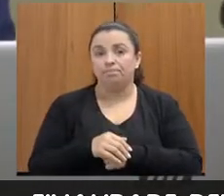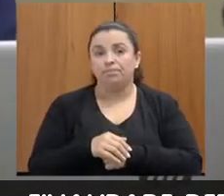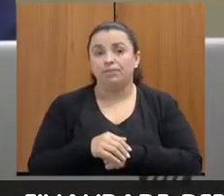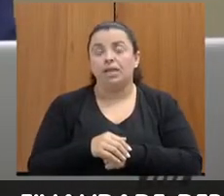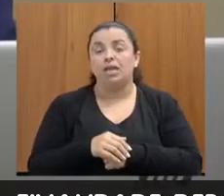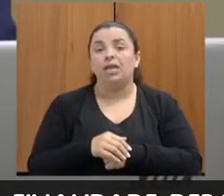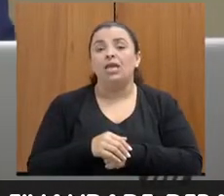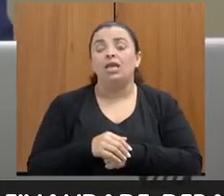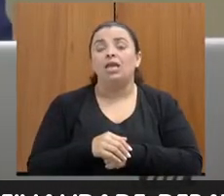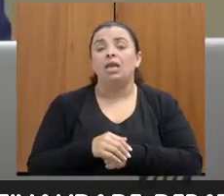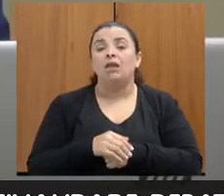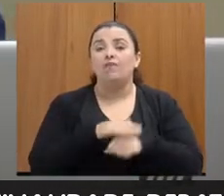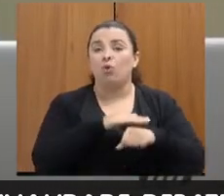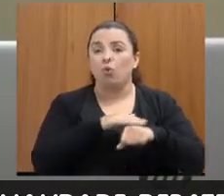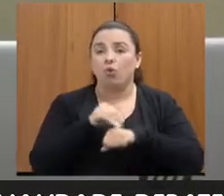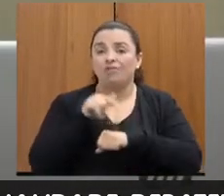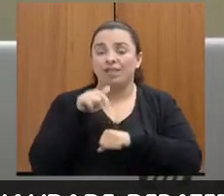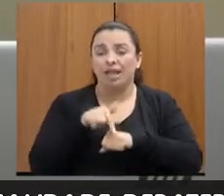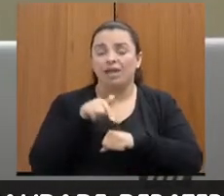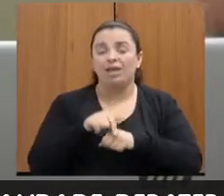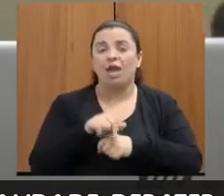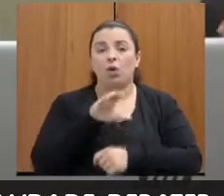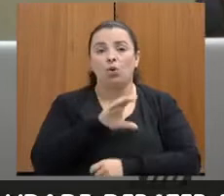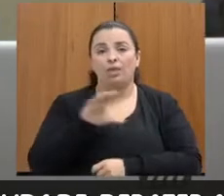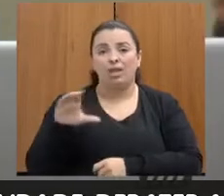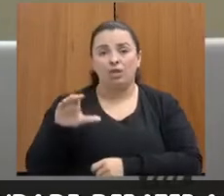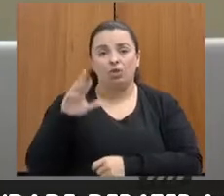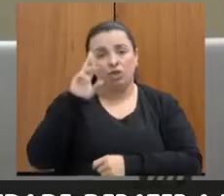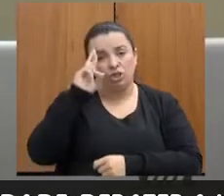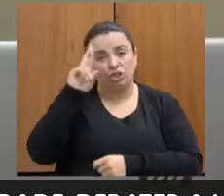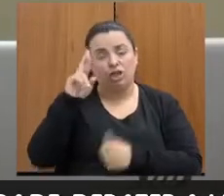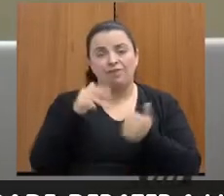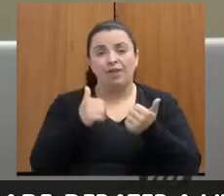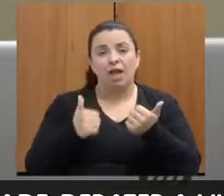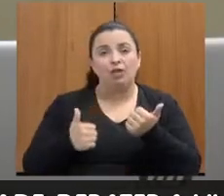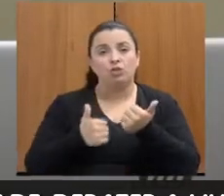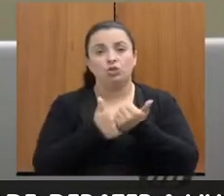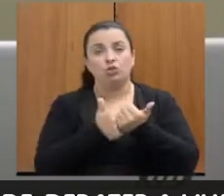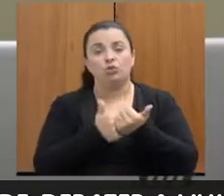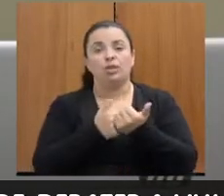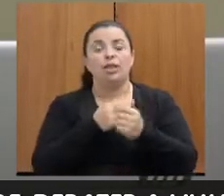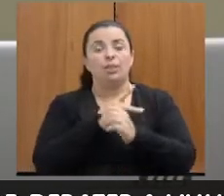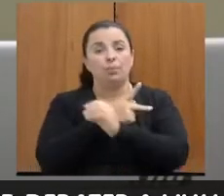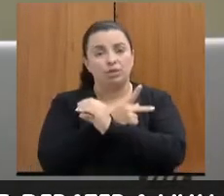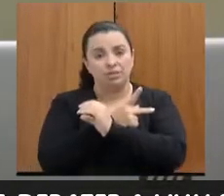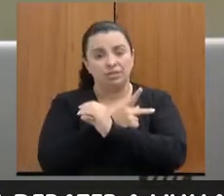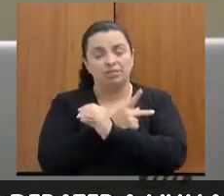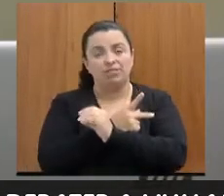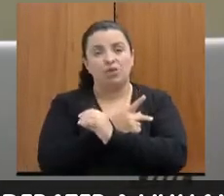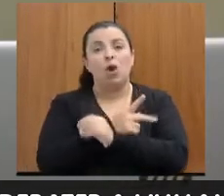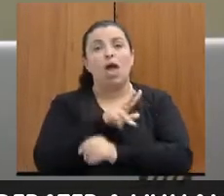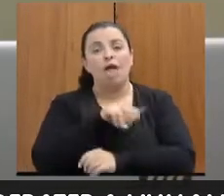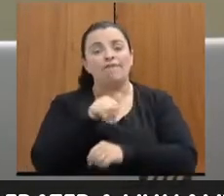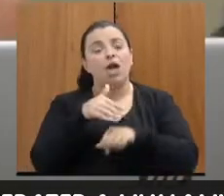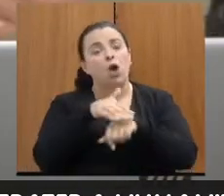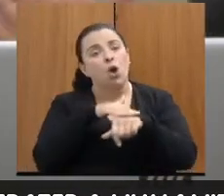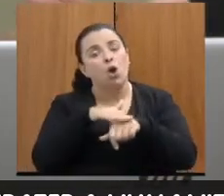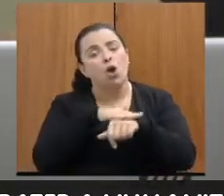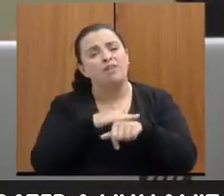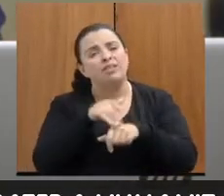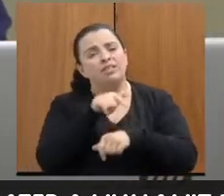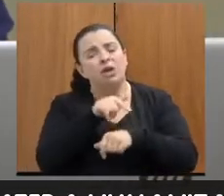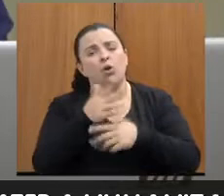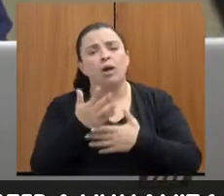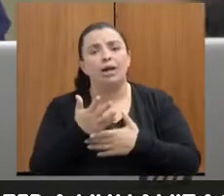a coordenadora, a chefe adjunta, na verdade, da Polícia Civil, e nós vamos conversar com ela, somando a